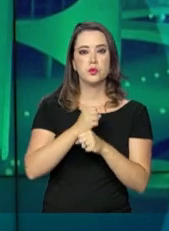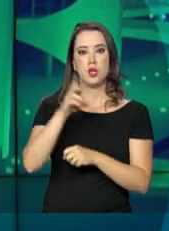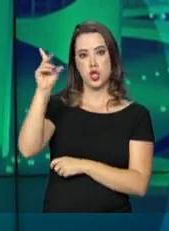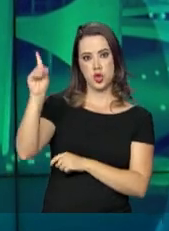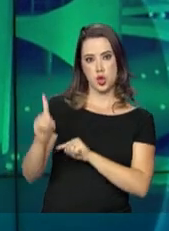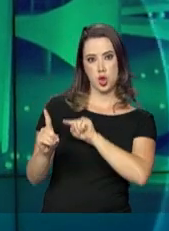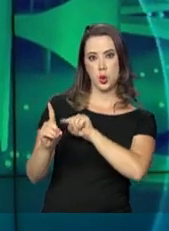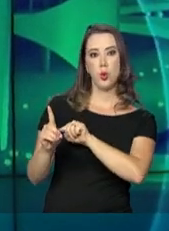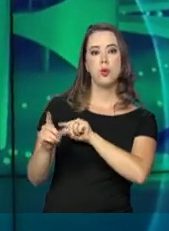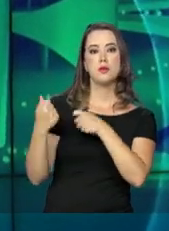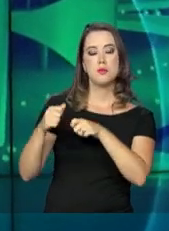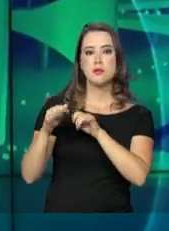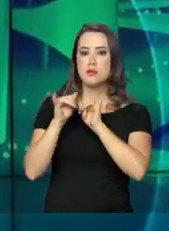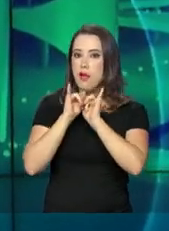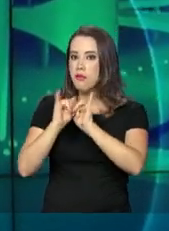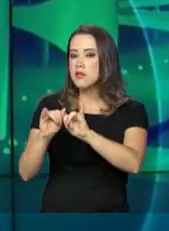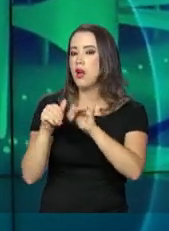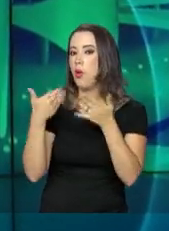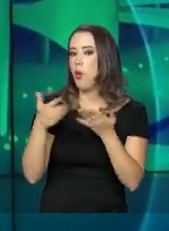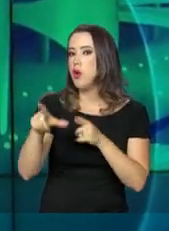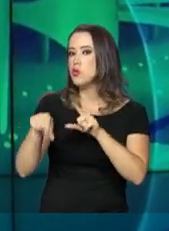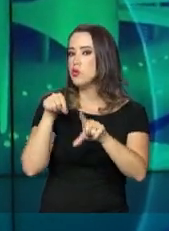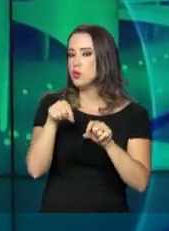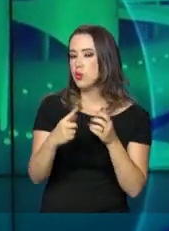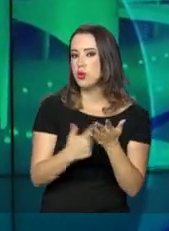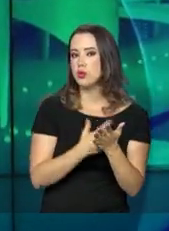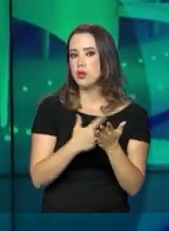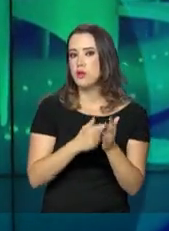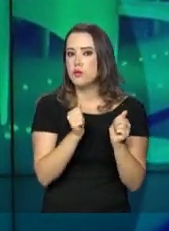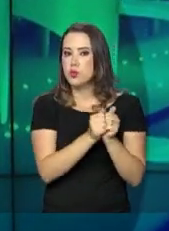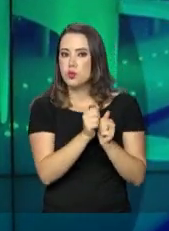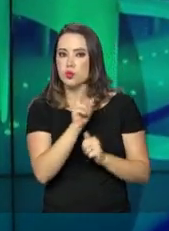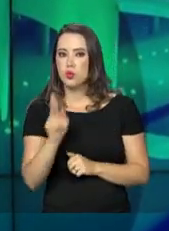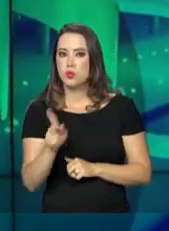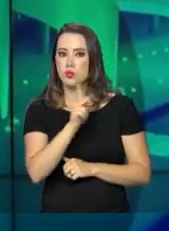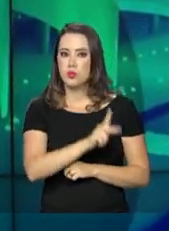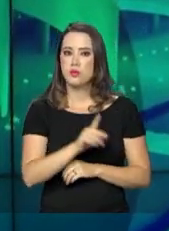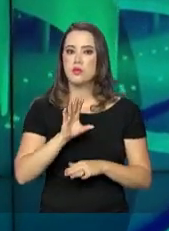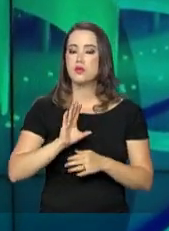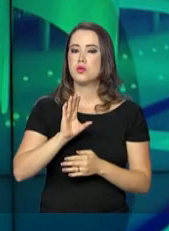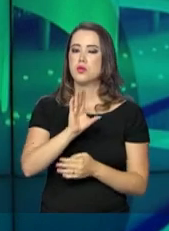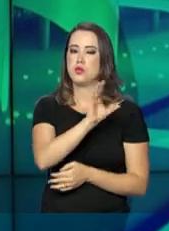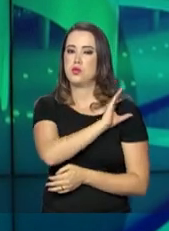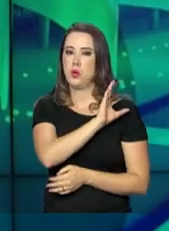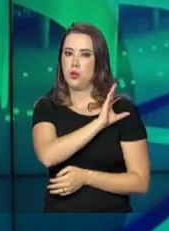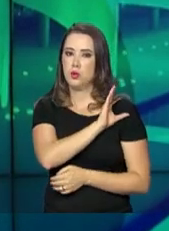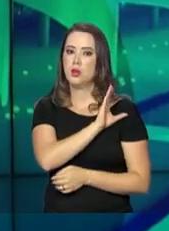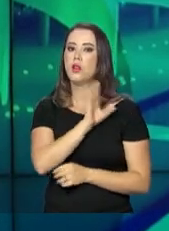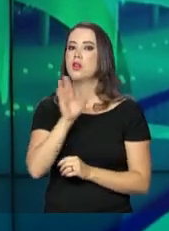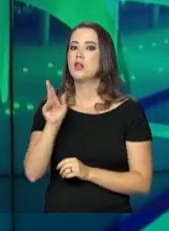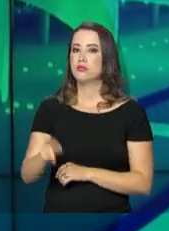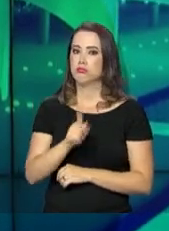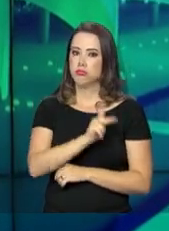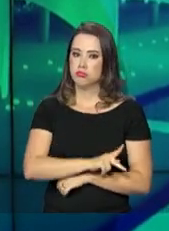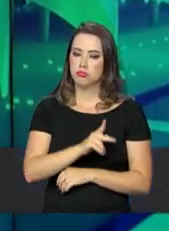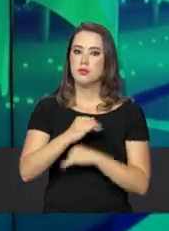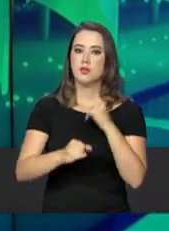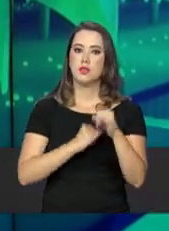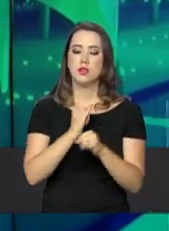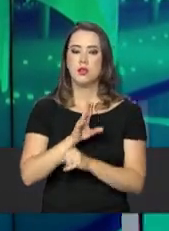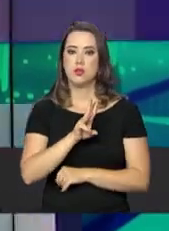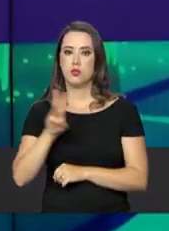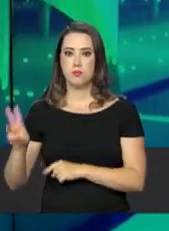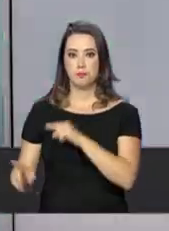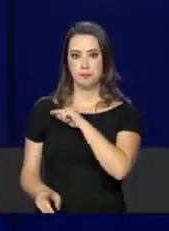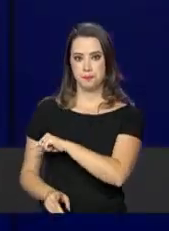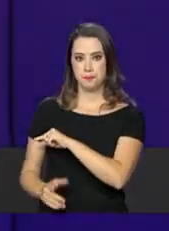devem informar os títulos escolhidos em conjunto com professores e coordenadores pedagógicos pela internet. O endereço aparece aí na